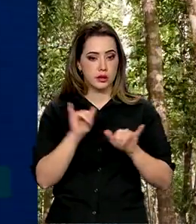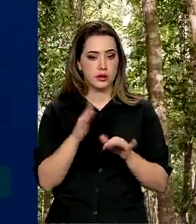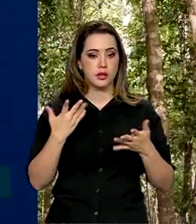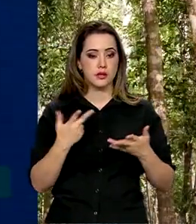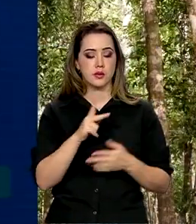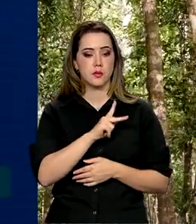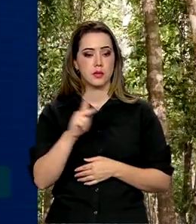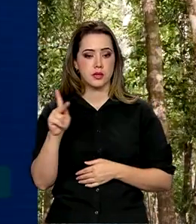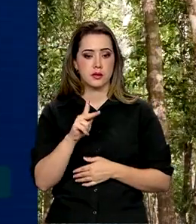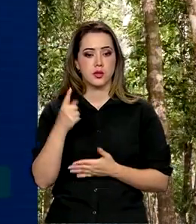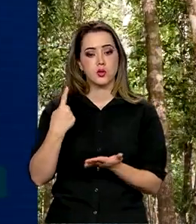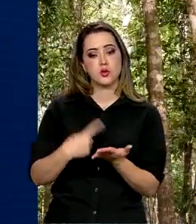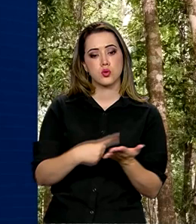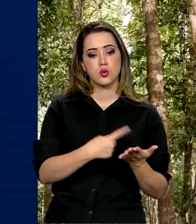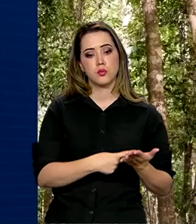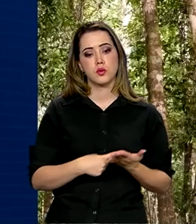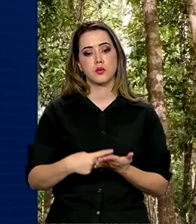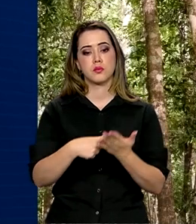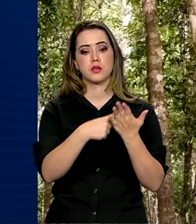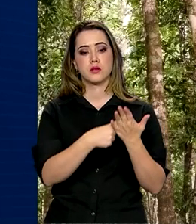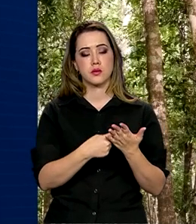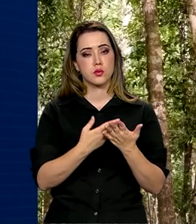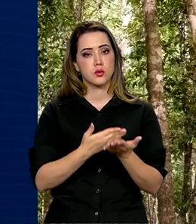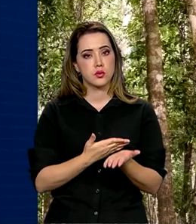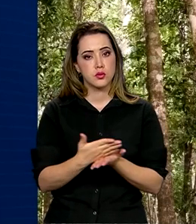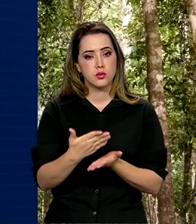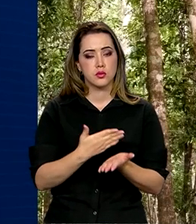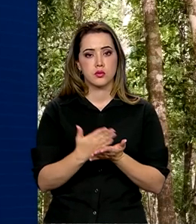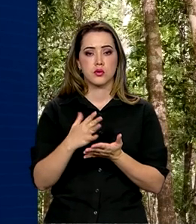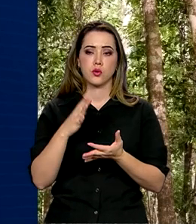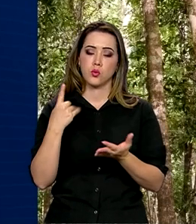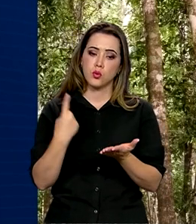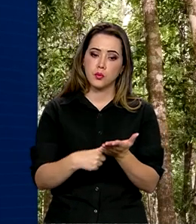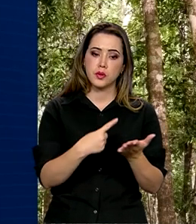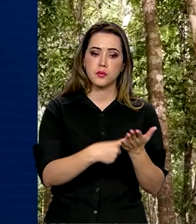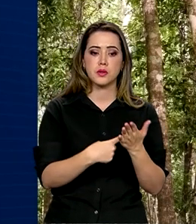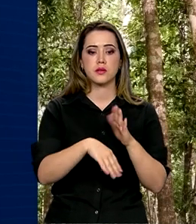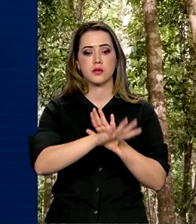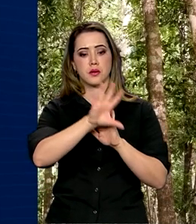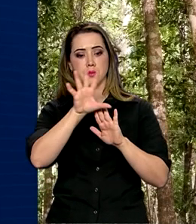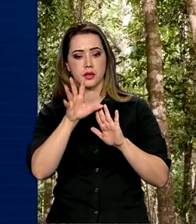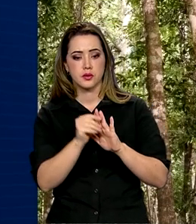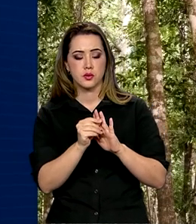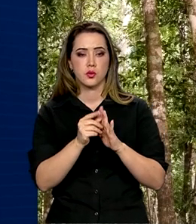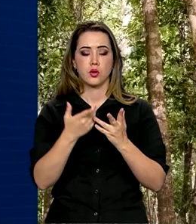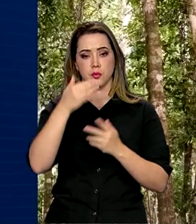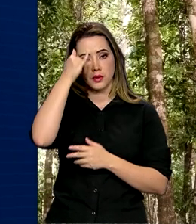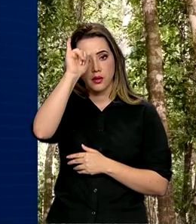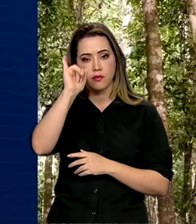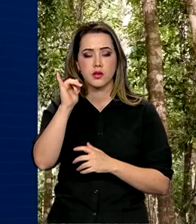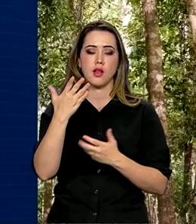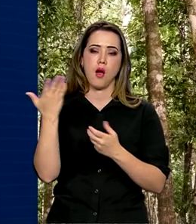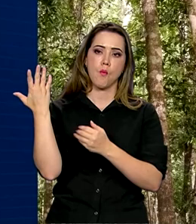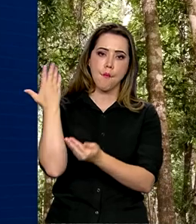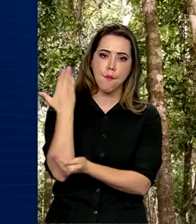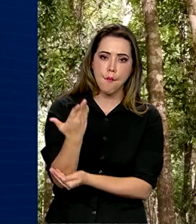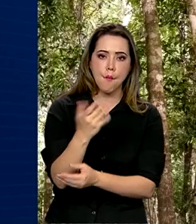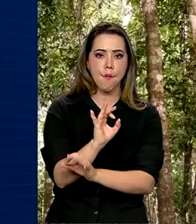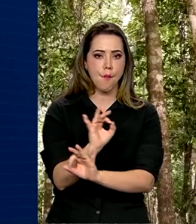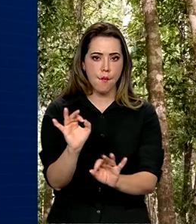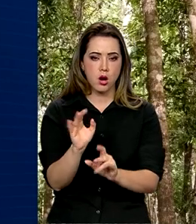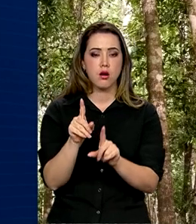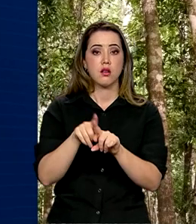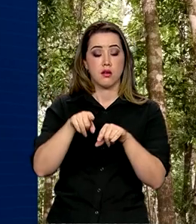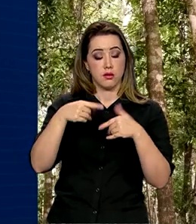presidentes assumiram o compromisso de lançar a Aliança Amazônica de Combate ao Desmatamento. Também prevê